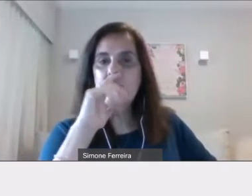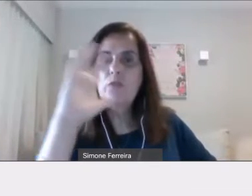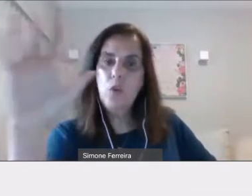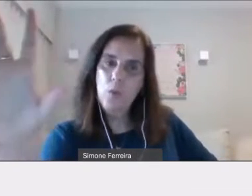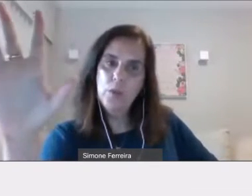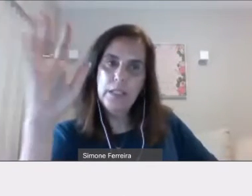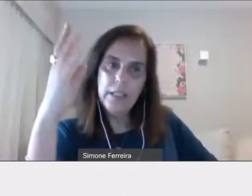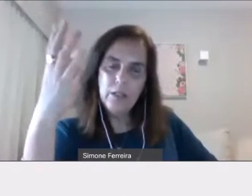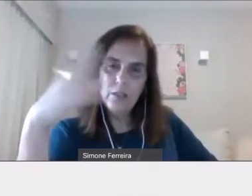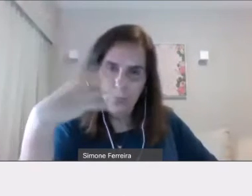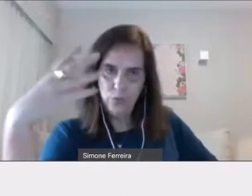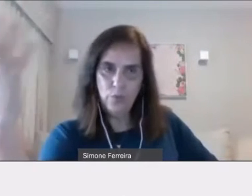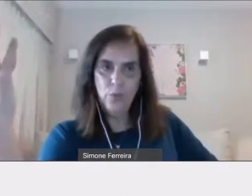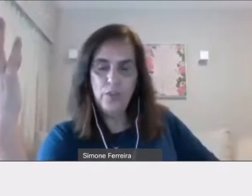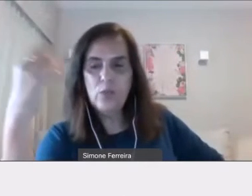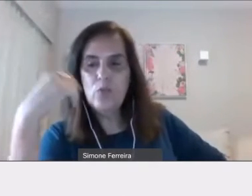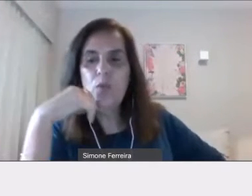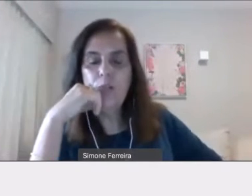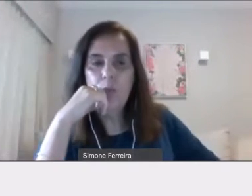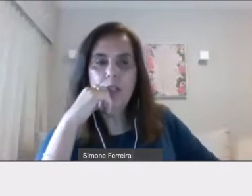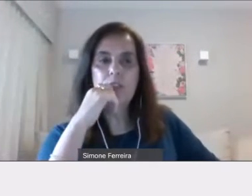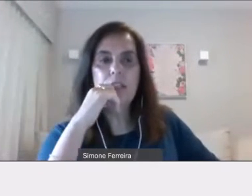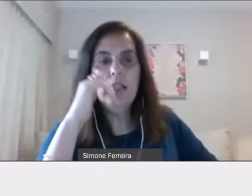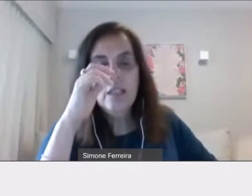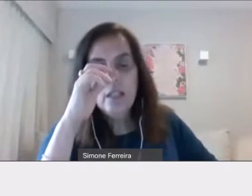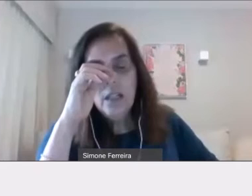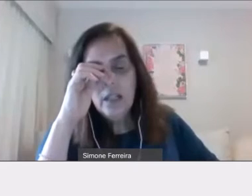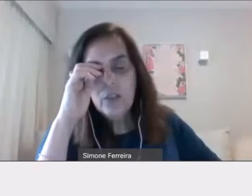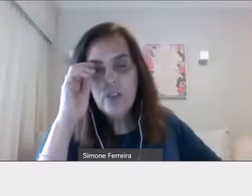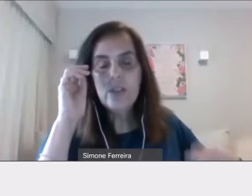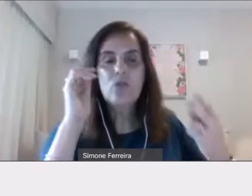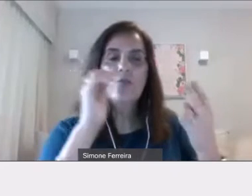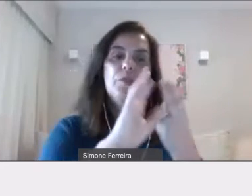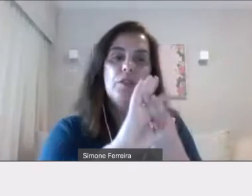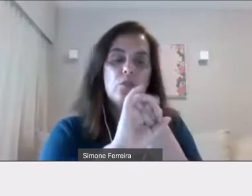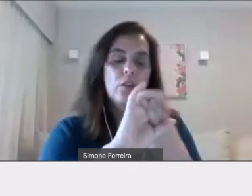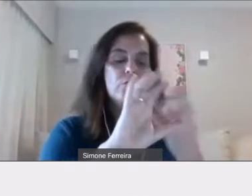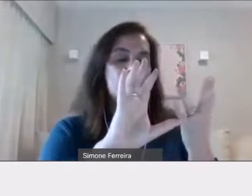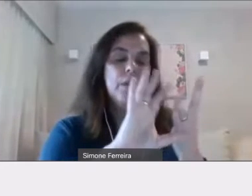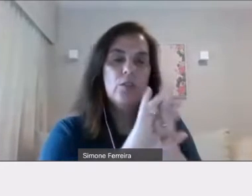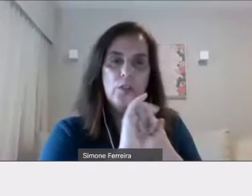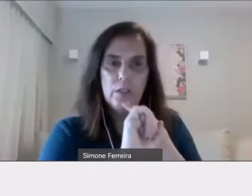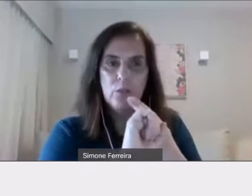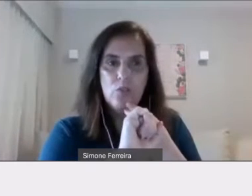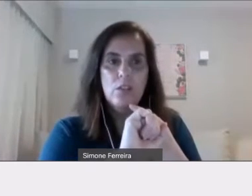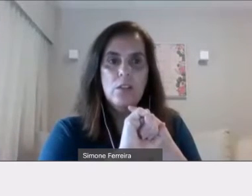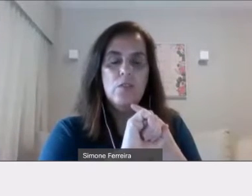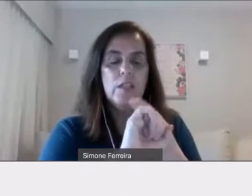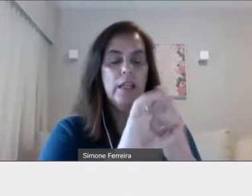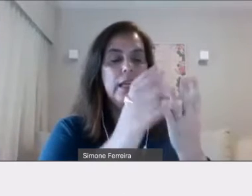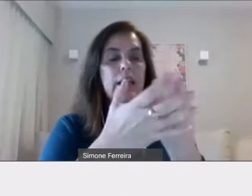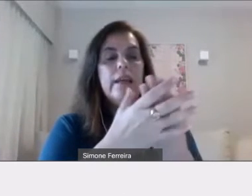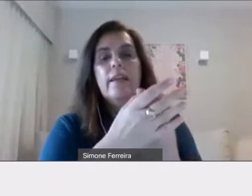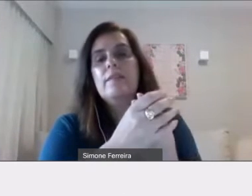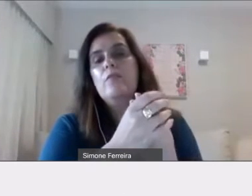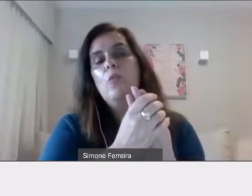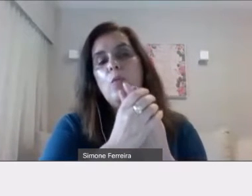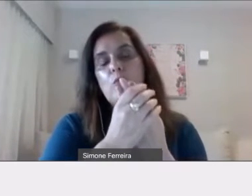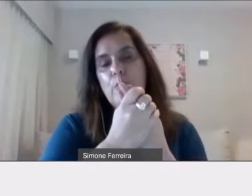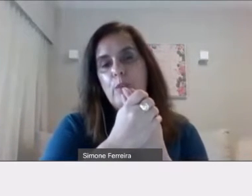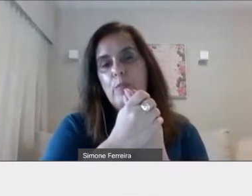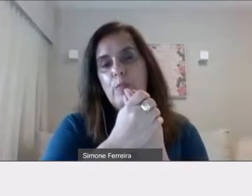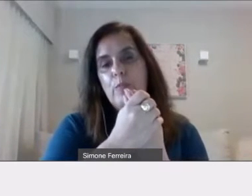produção musical. Então, quando ela se formou, no final dos quatro anos, dois anos de Community College mais dois anos de